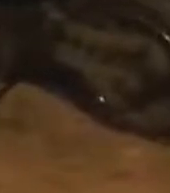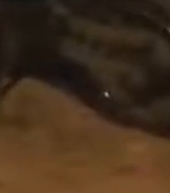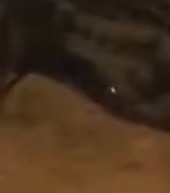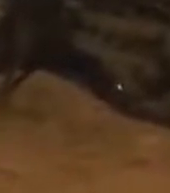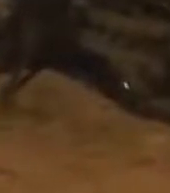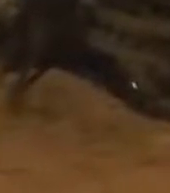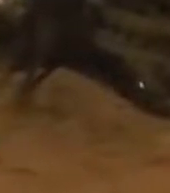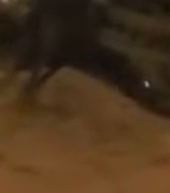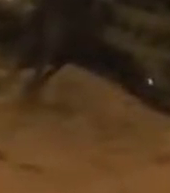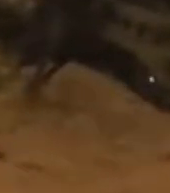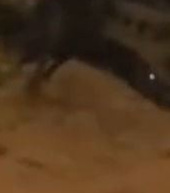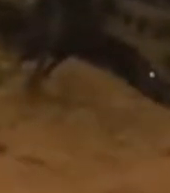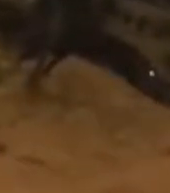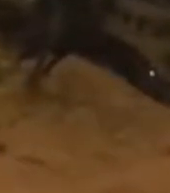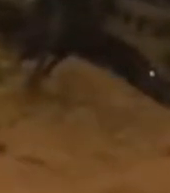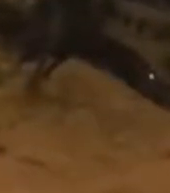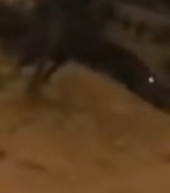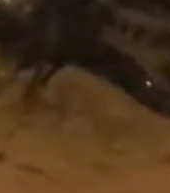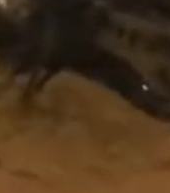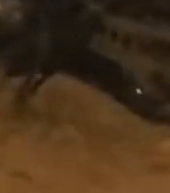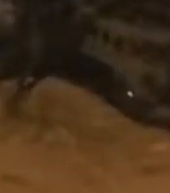Ah, o bumbum sai mais fácil.